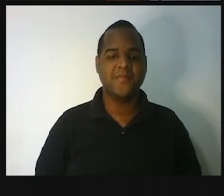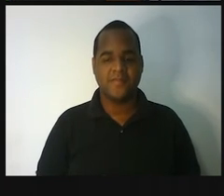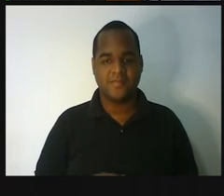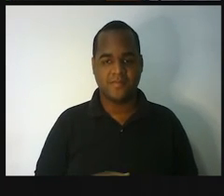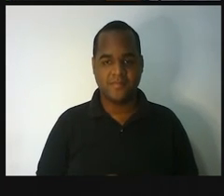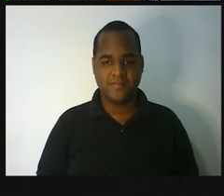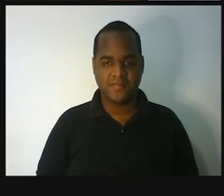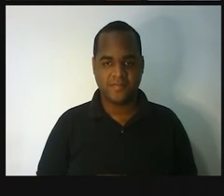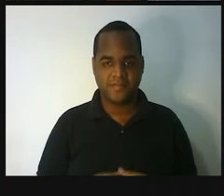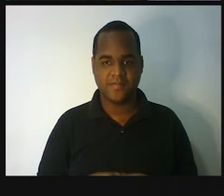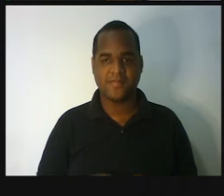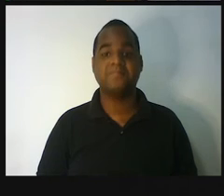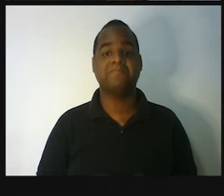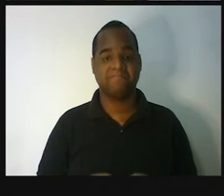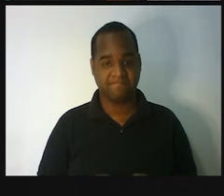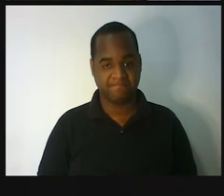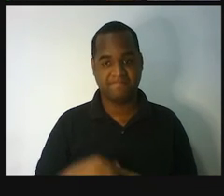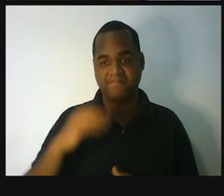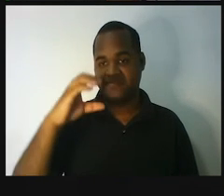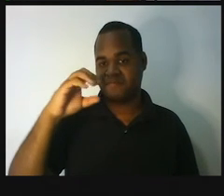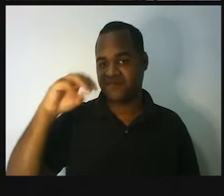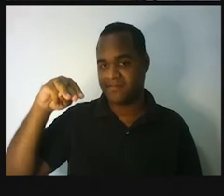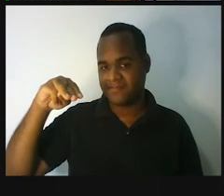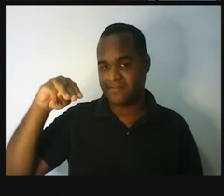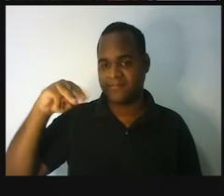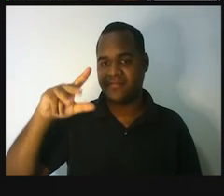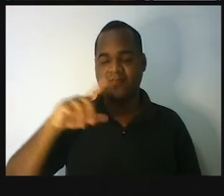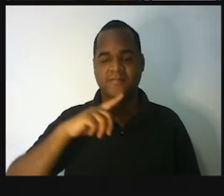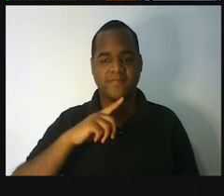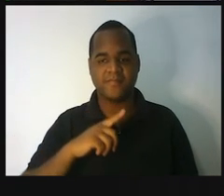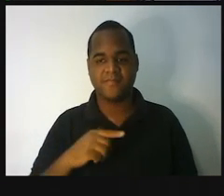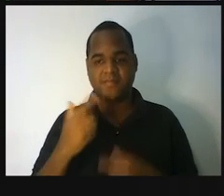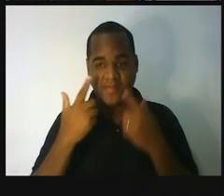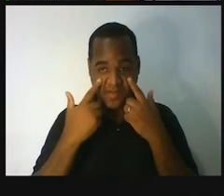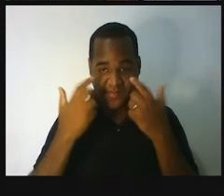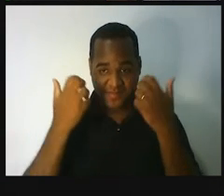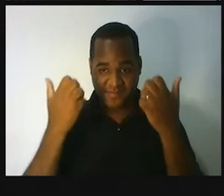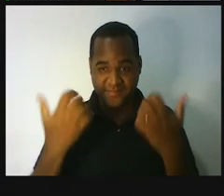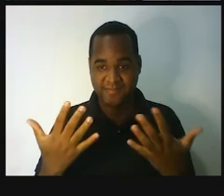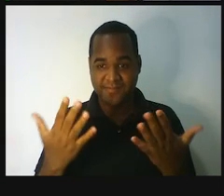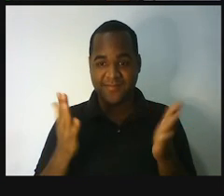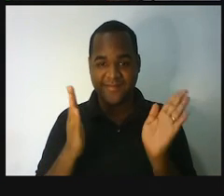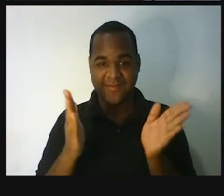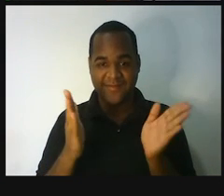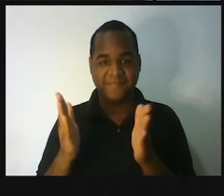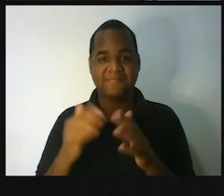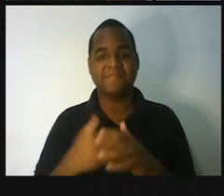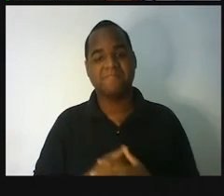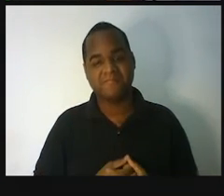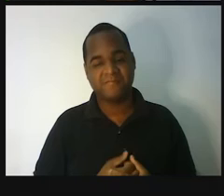centímetros. Tranquilo? Bom.